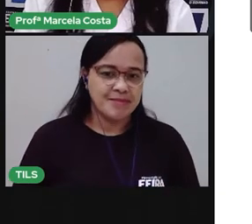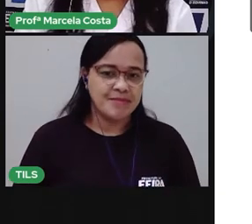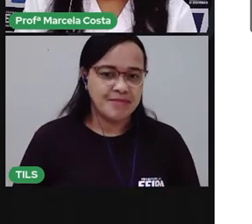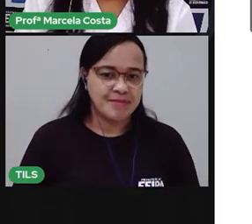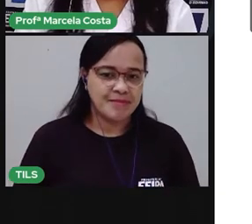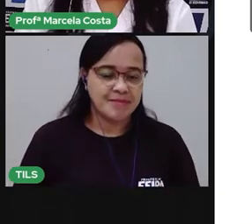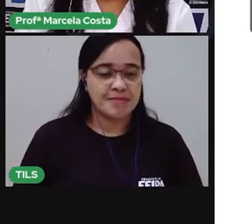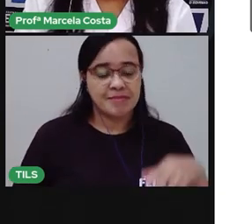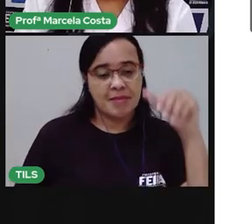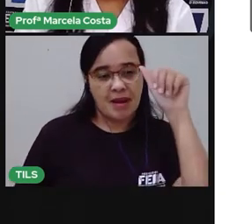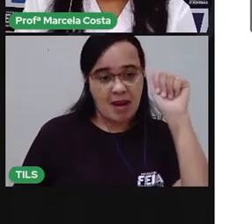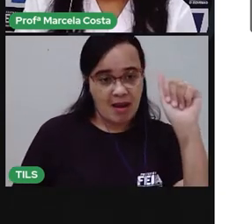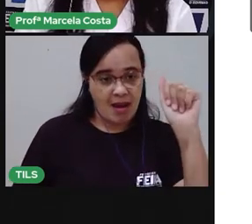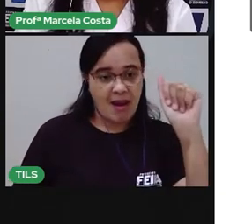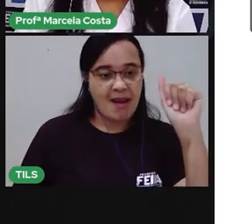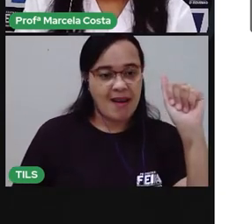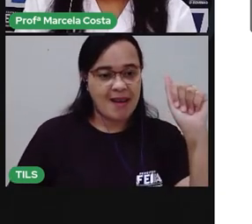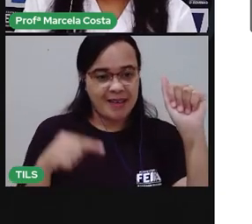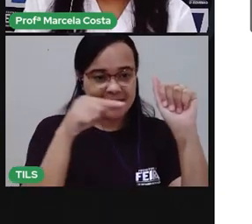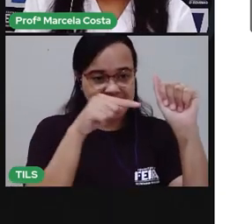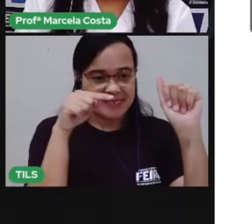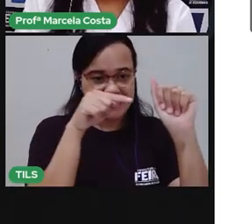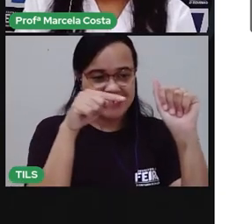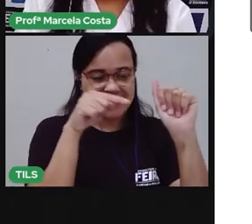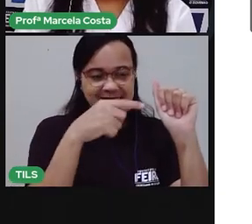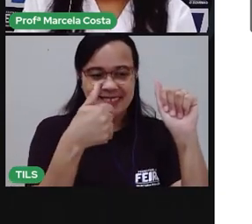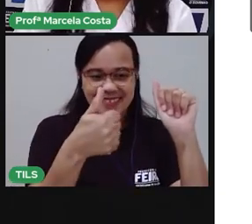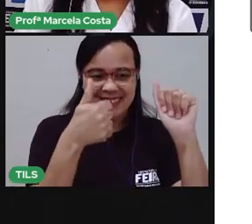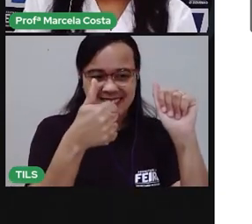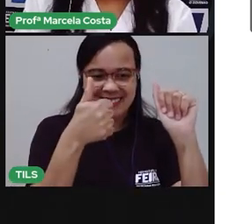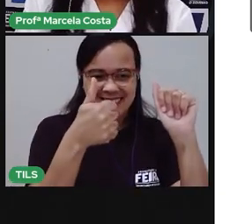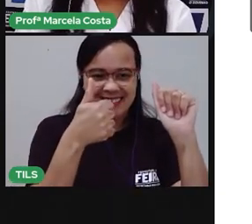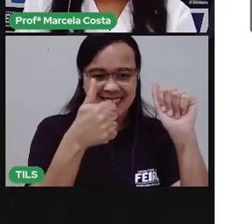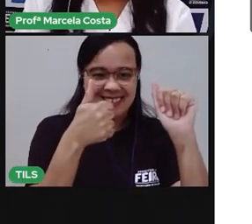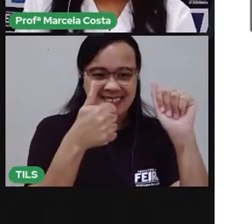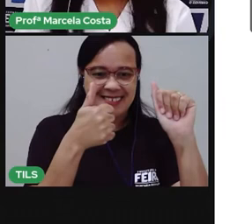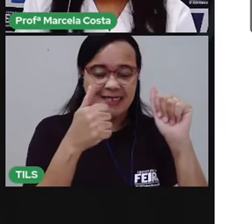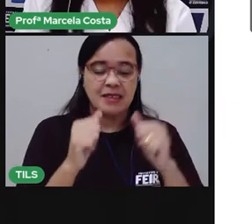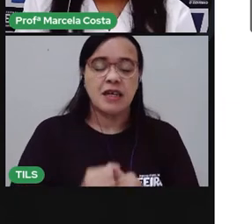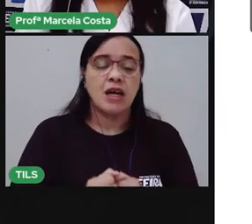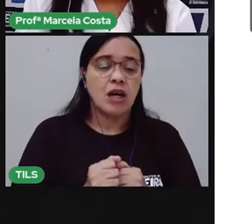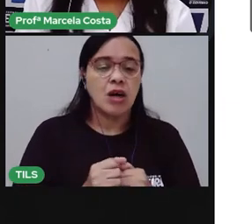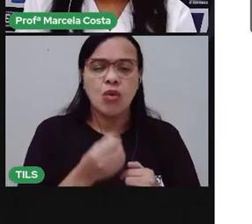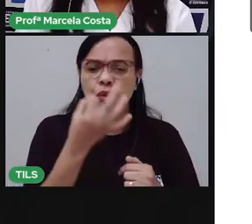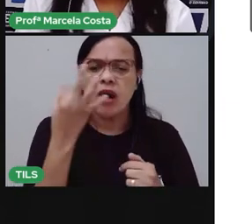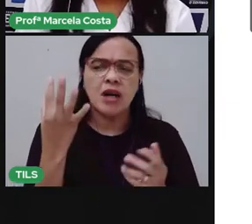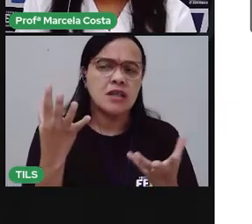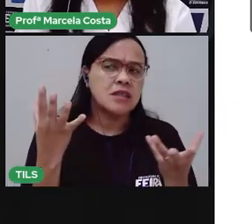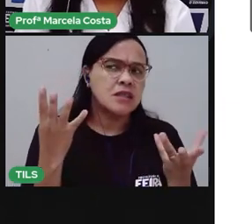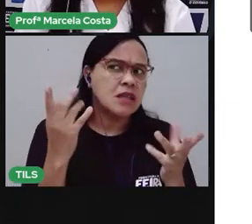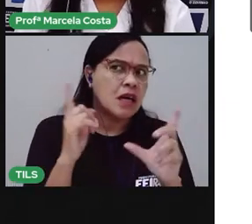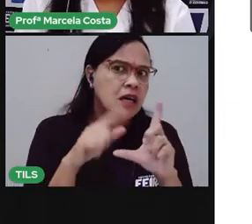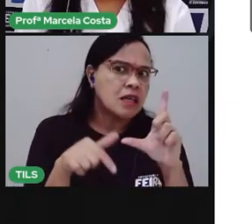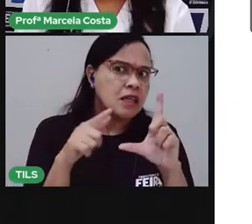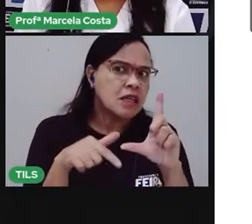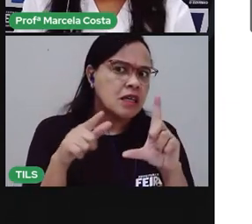É a letra A. É isso? Agora vamos contar o número de letras.